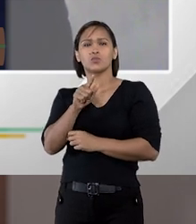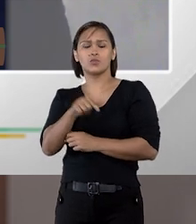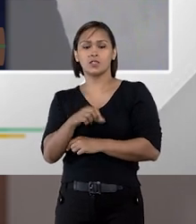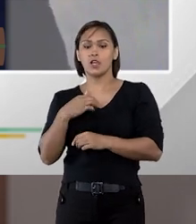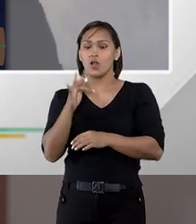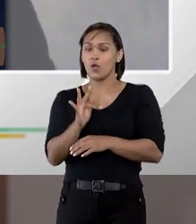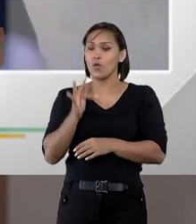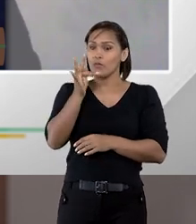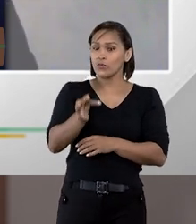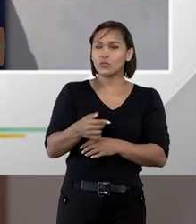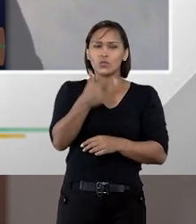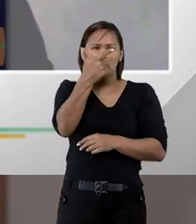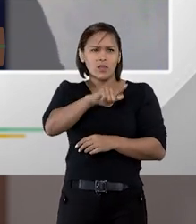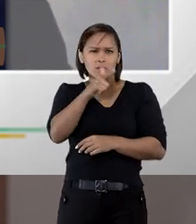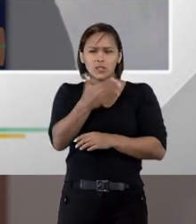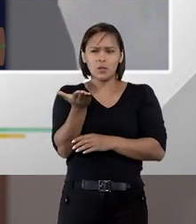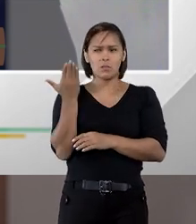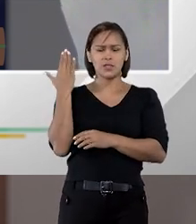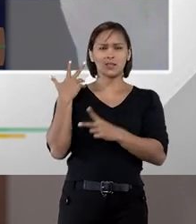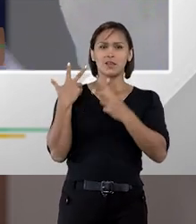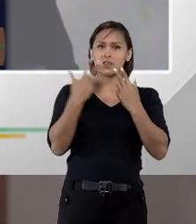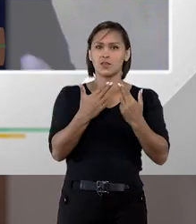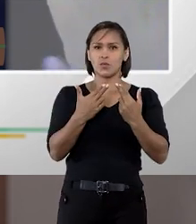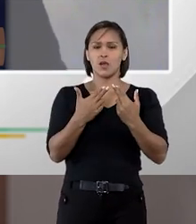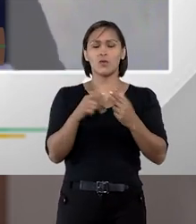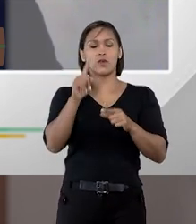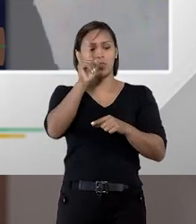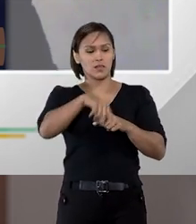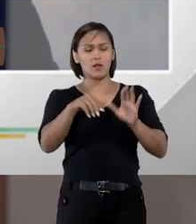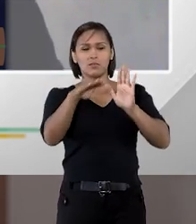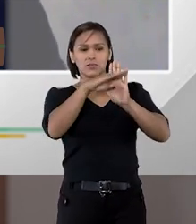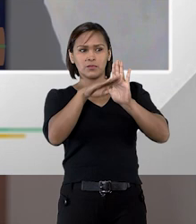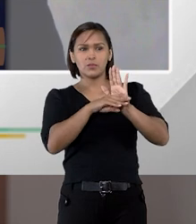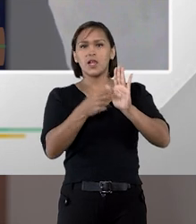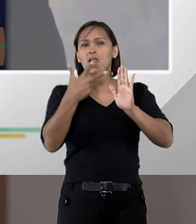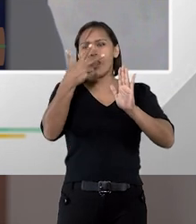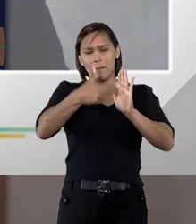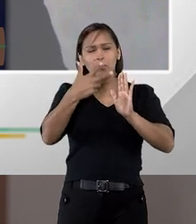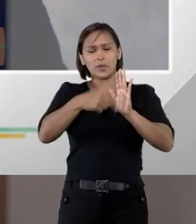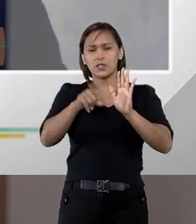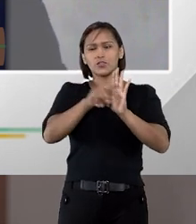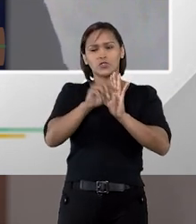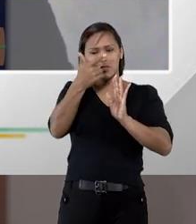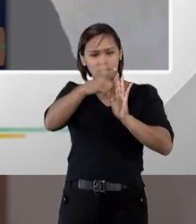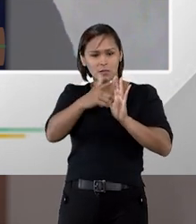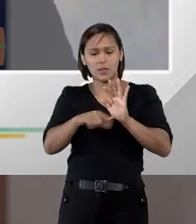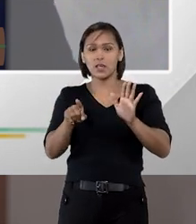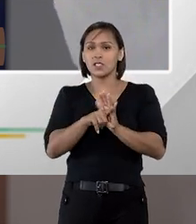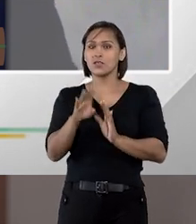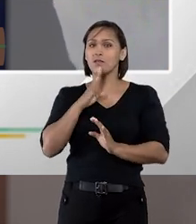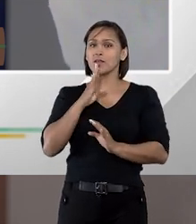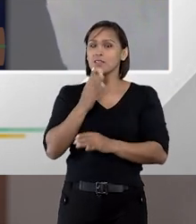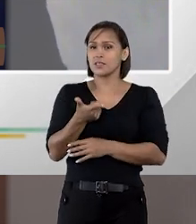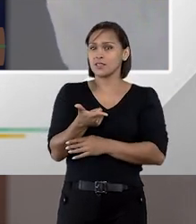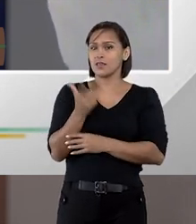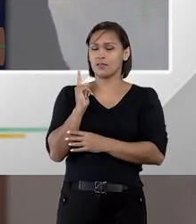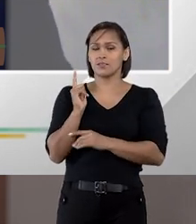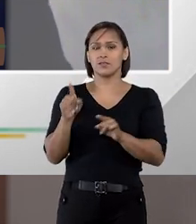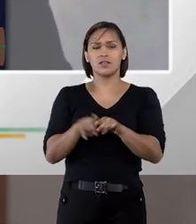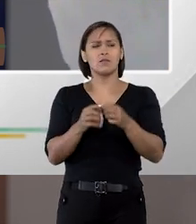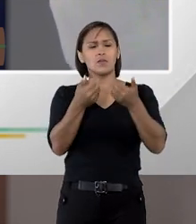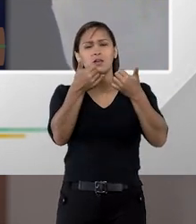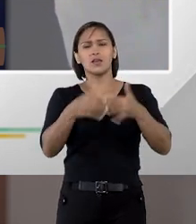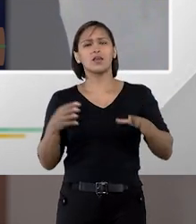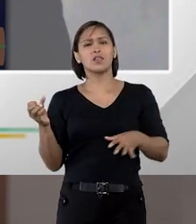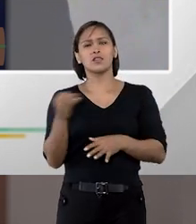ele dizia que o futuro repetiu o passado. Então, nesse aspecto, há uma certa repetição daquilo que nós já conhecemos. Mas isso não significa dizer que essa